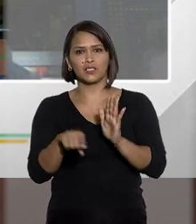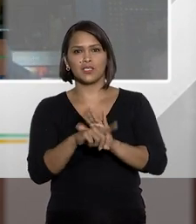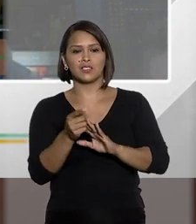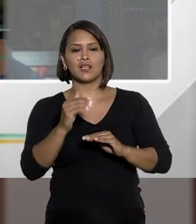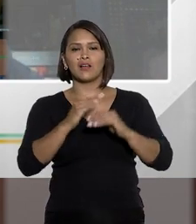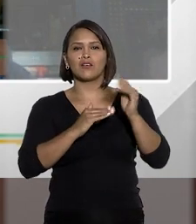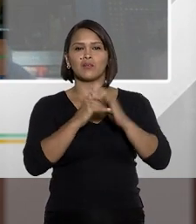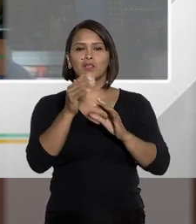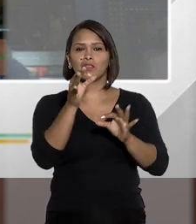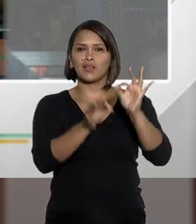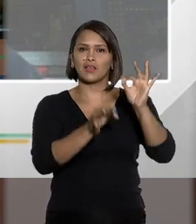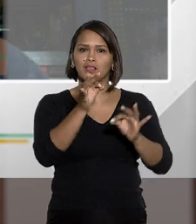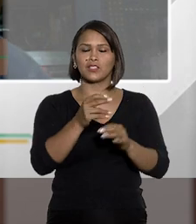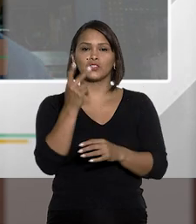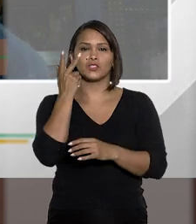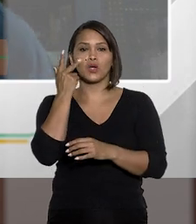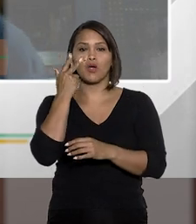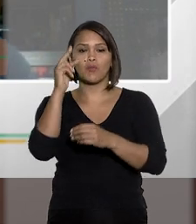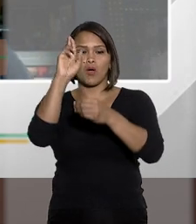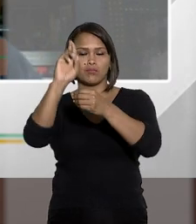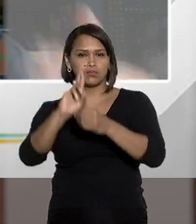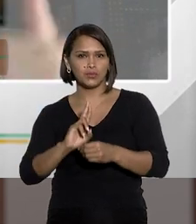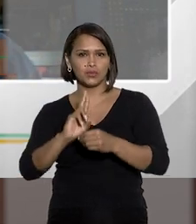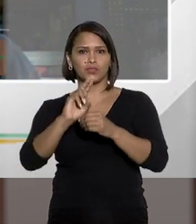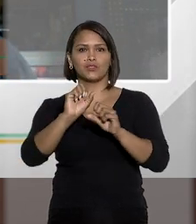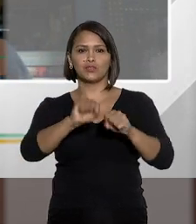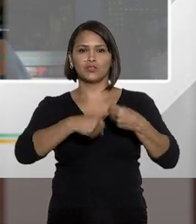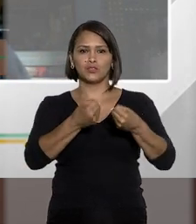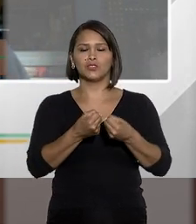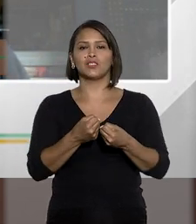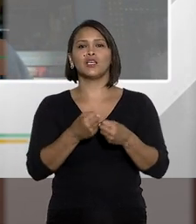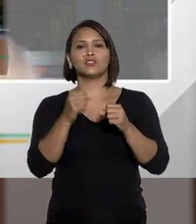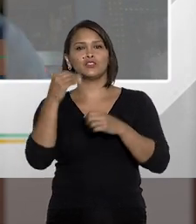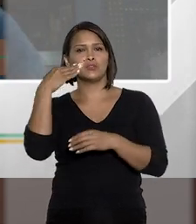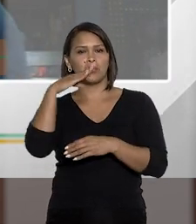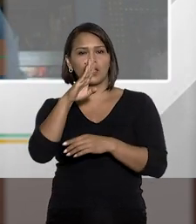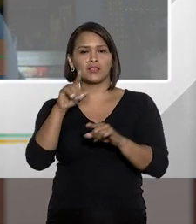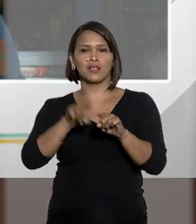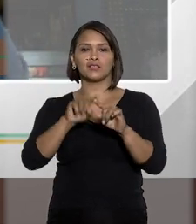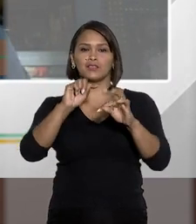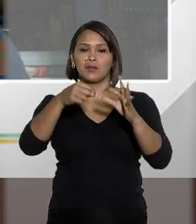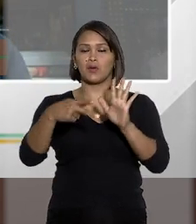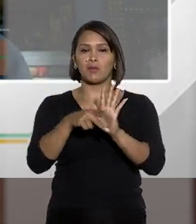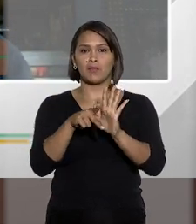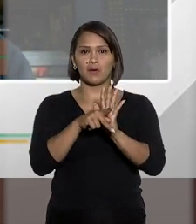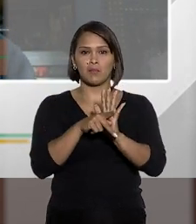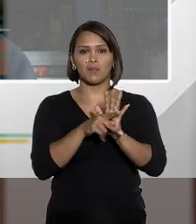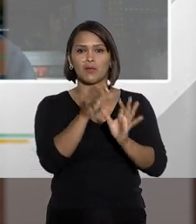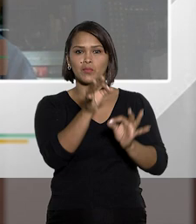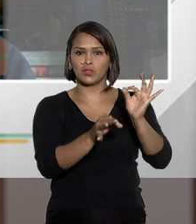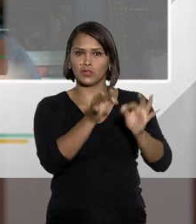competência era da justiça comum, o abuso de autoridade de militares, depois passou a ser da própria justiça, sacas três.